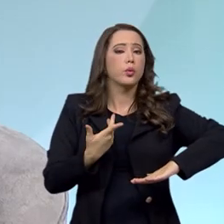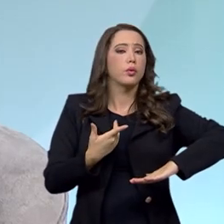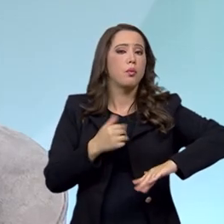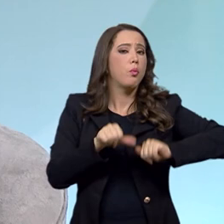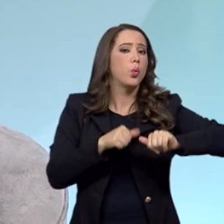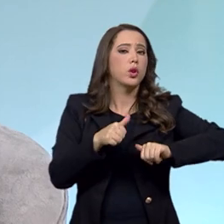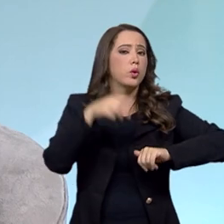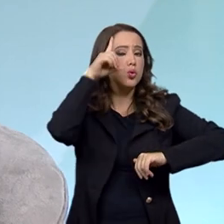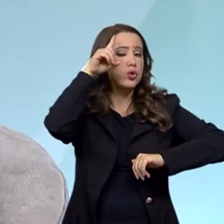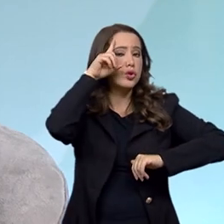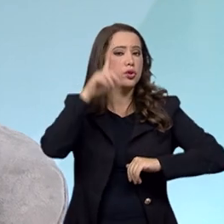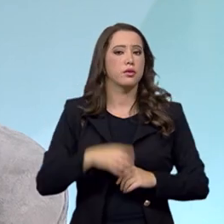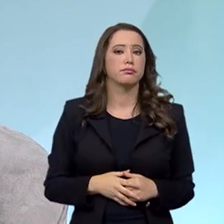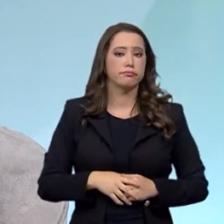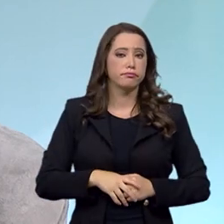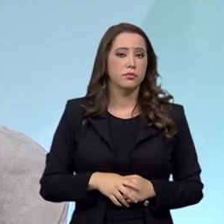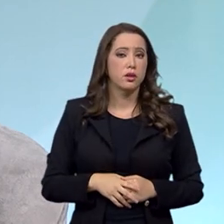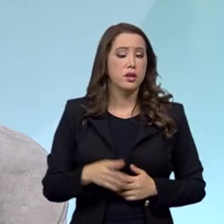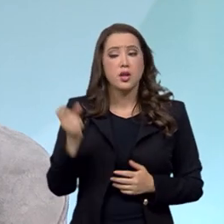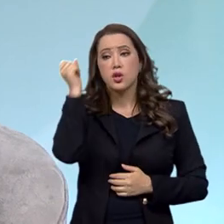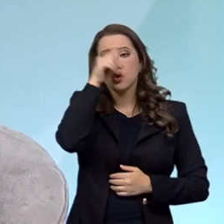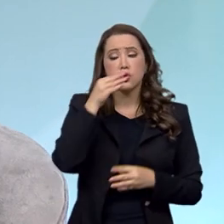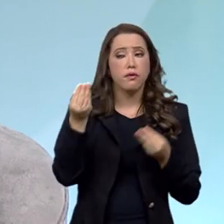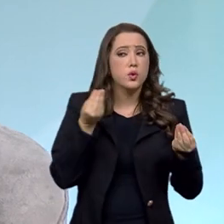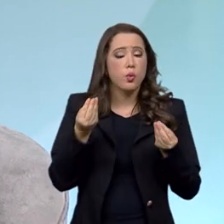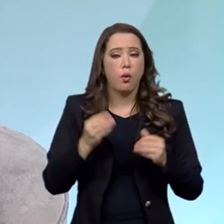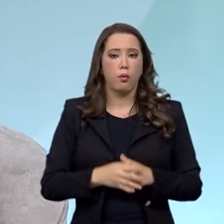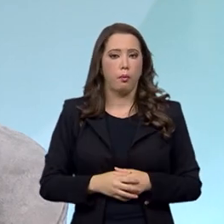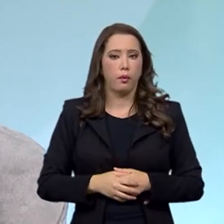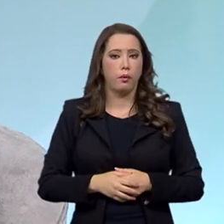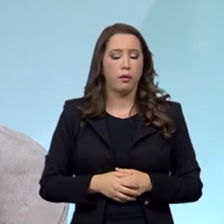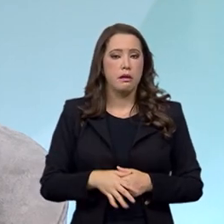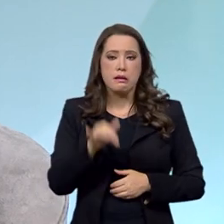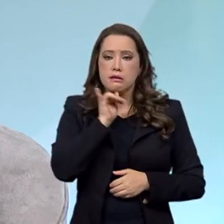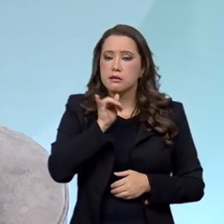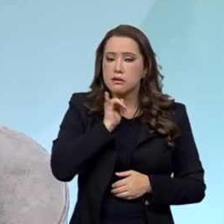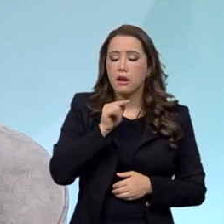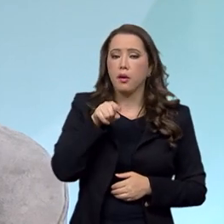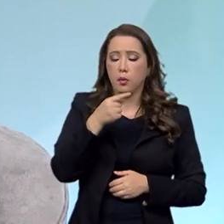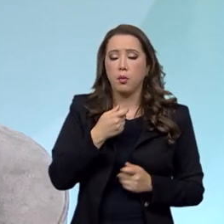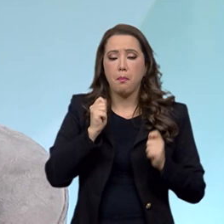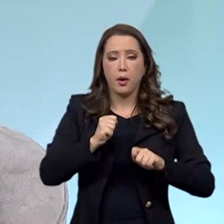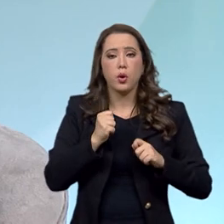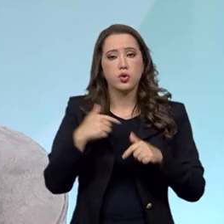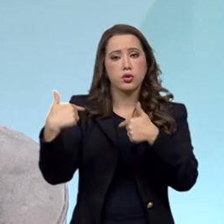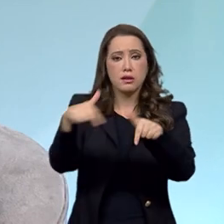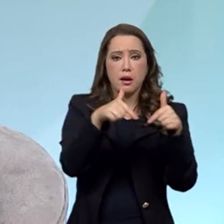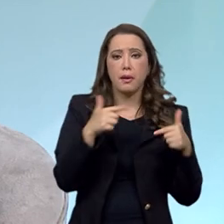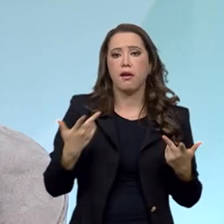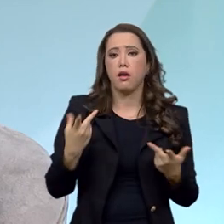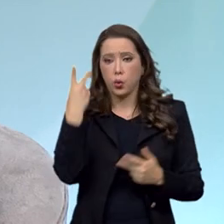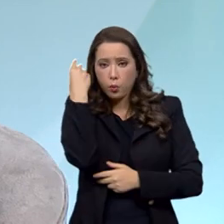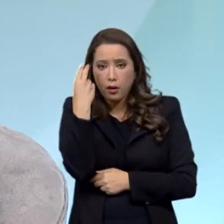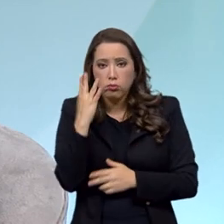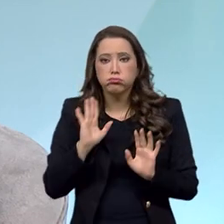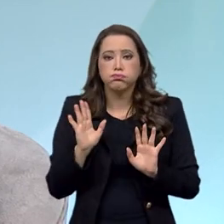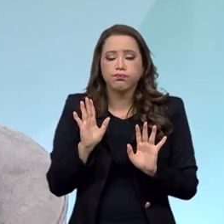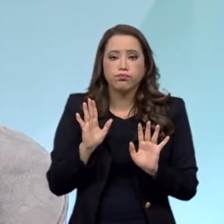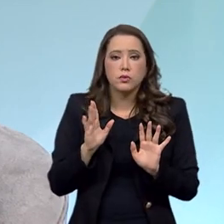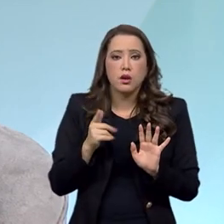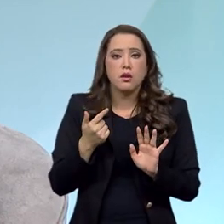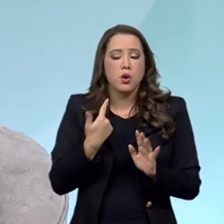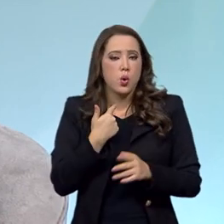seja, funcionalmente, aquilo interfere que ele, por exemplo, exerça uma profissão, impede que ele